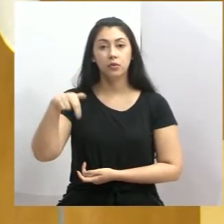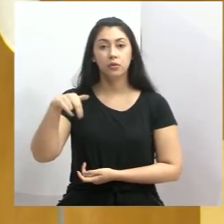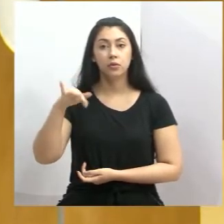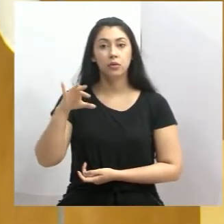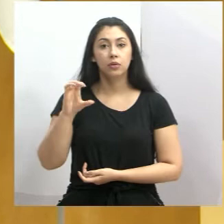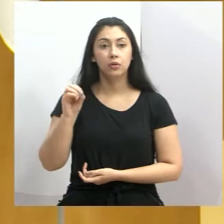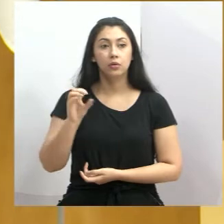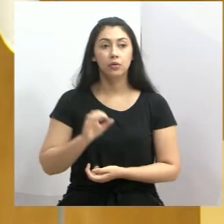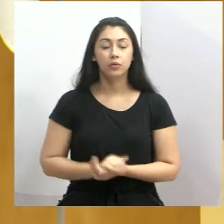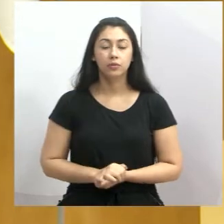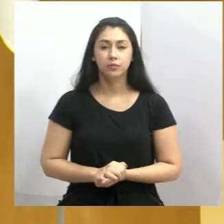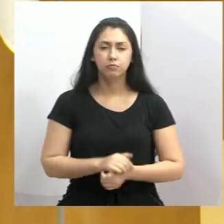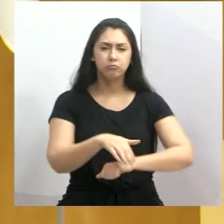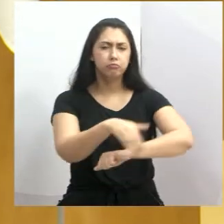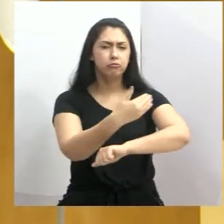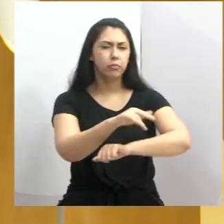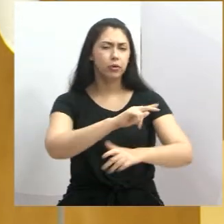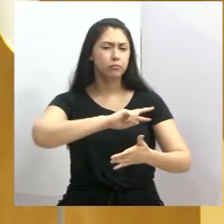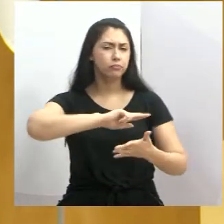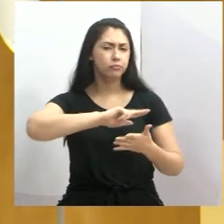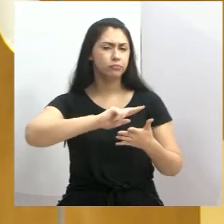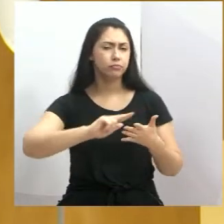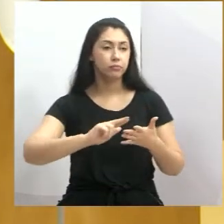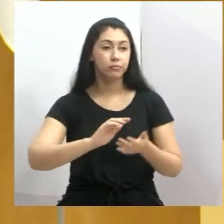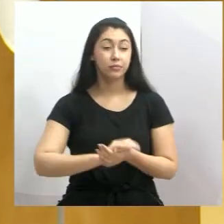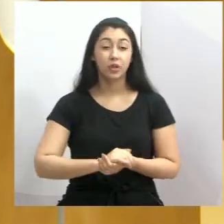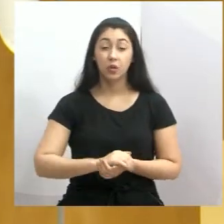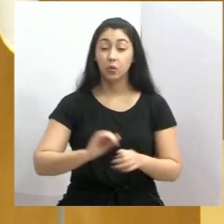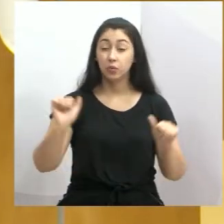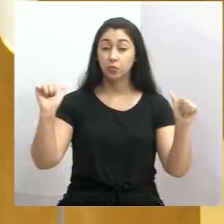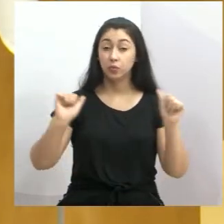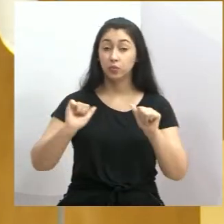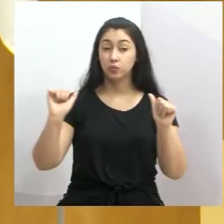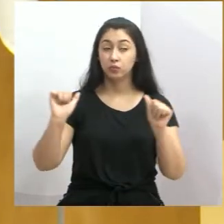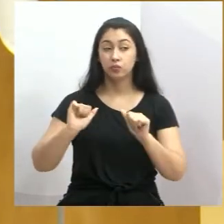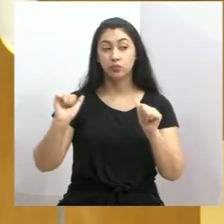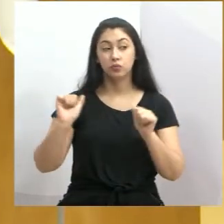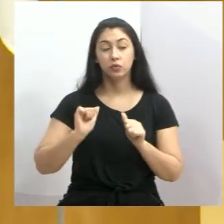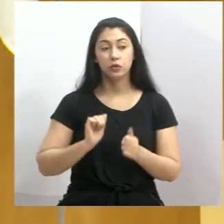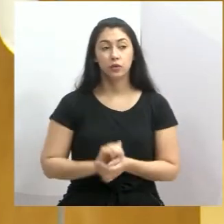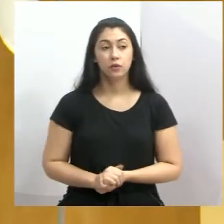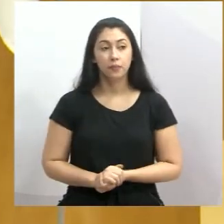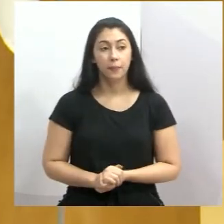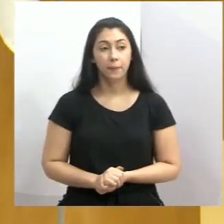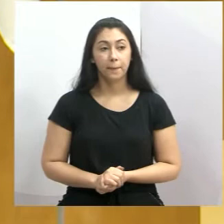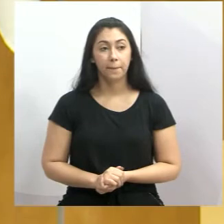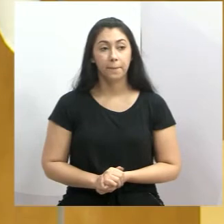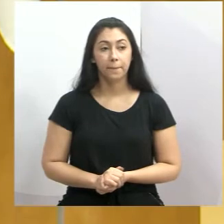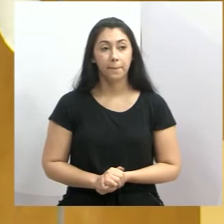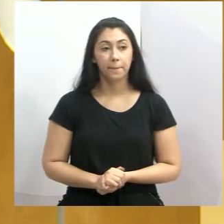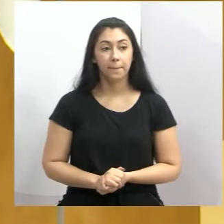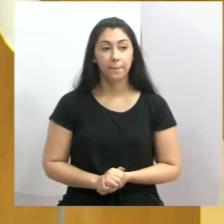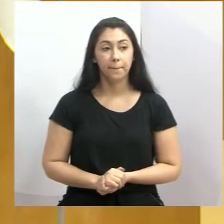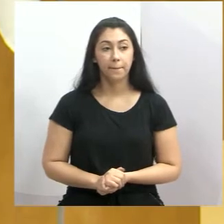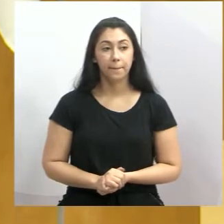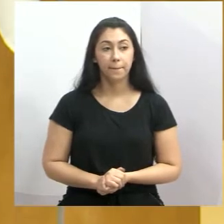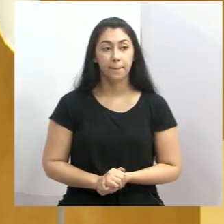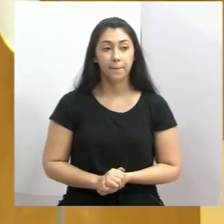Vale do Paraíba, duas ruas terríveis que tinha ali no Parque Santo Antônio. E a gente